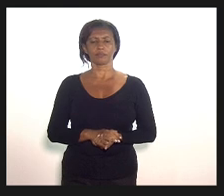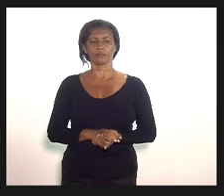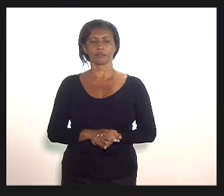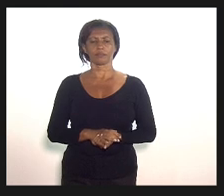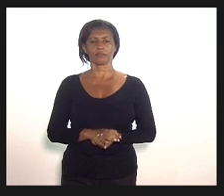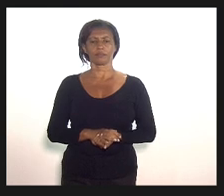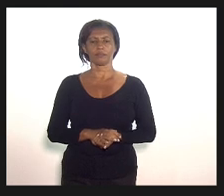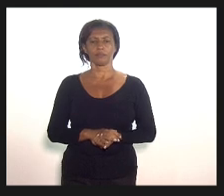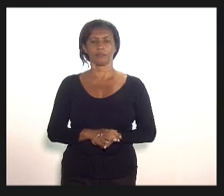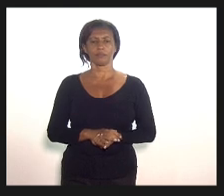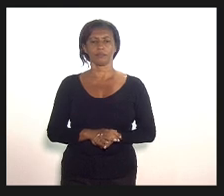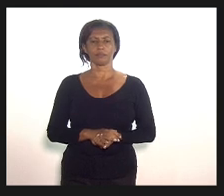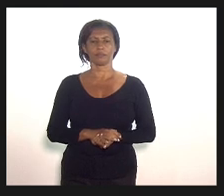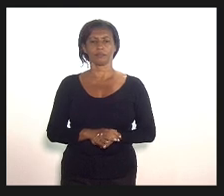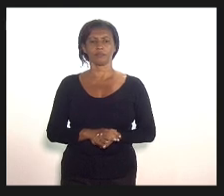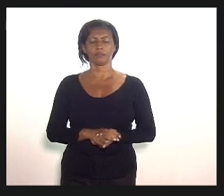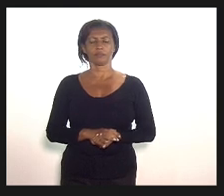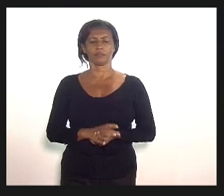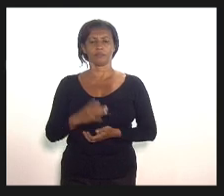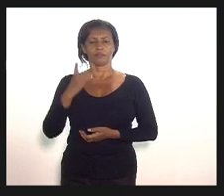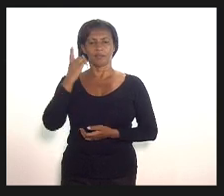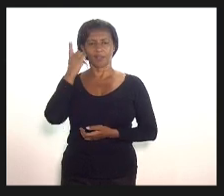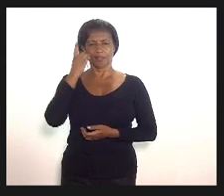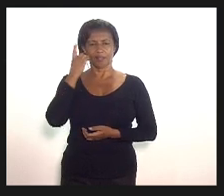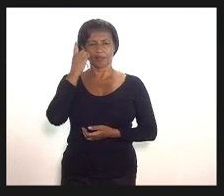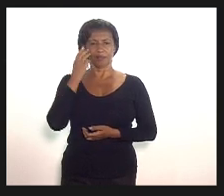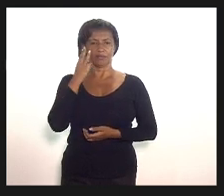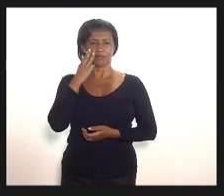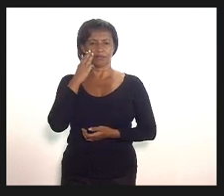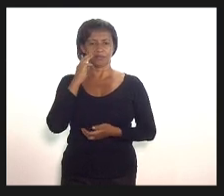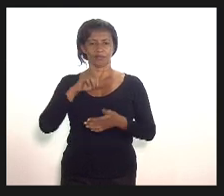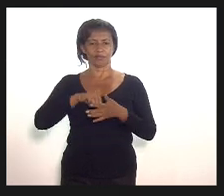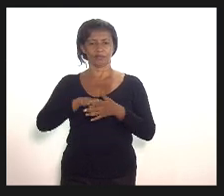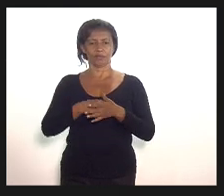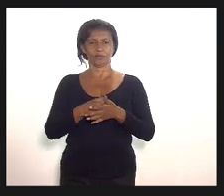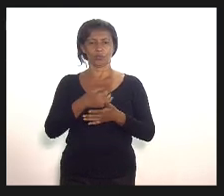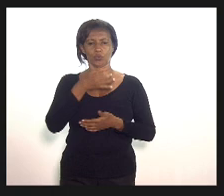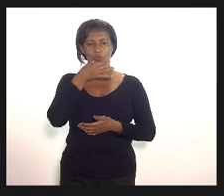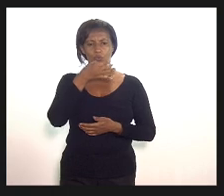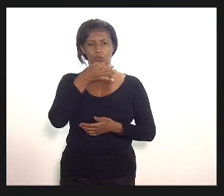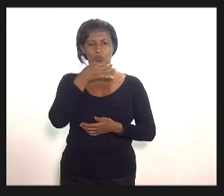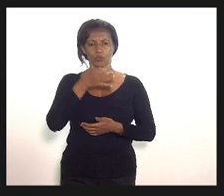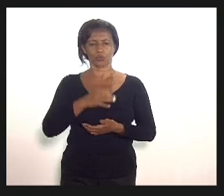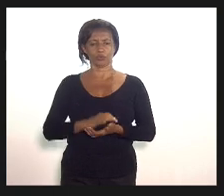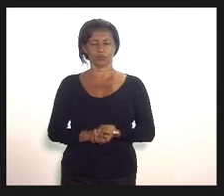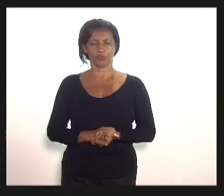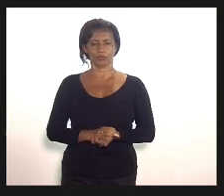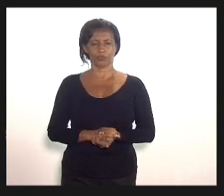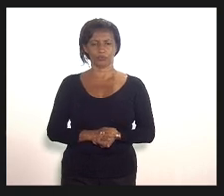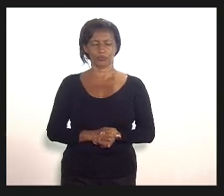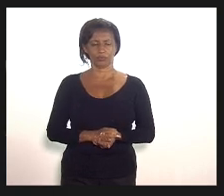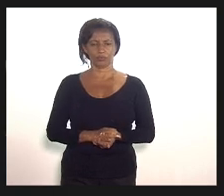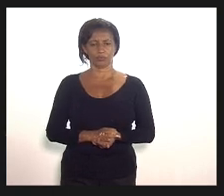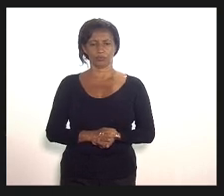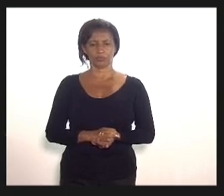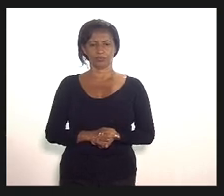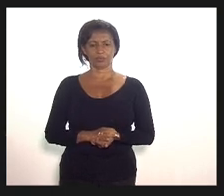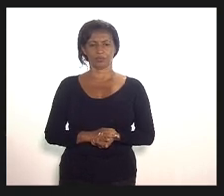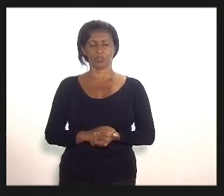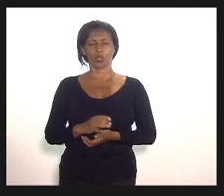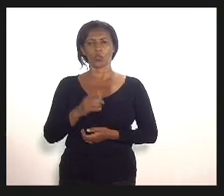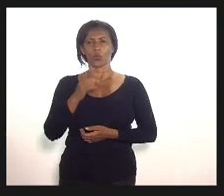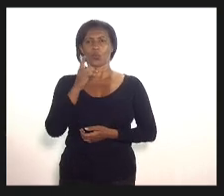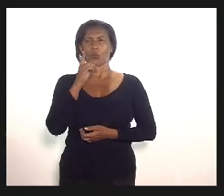deputado Valdeck fecha o seu som obrigado fechou já por favor queria fazer uma